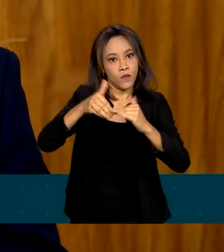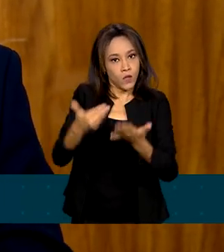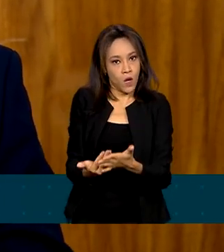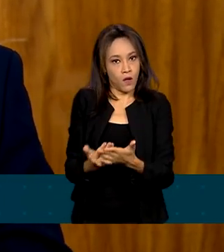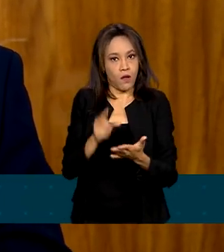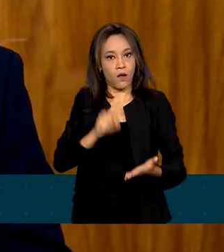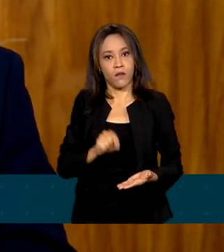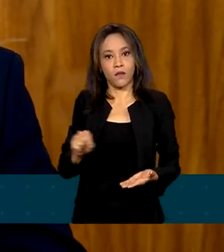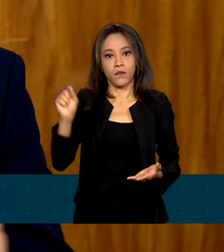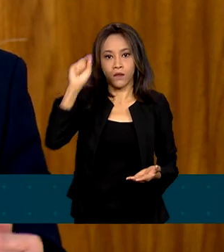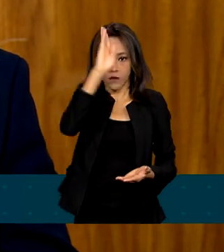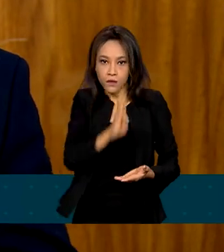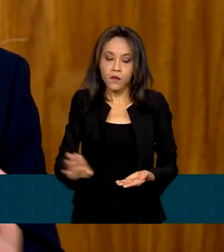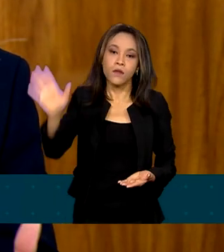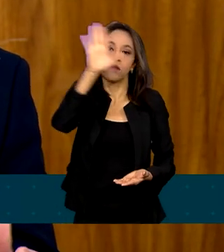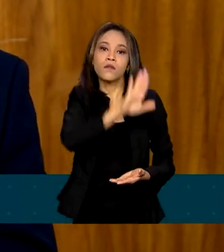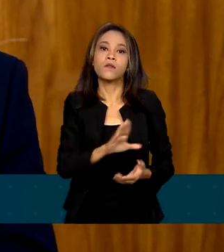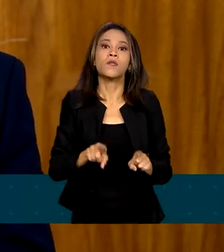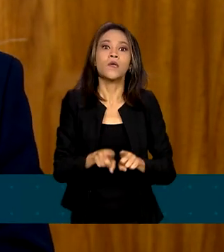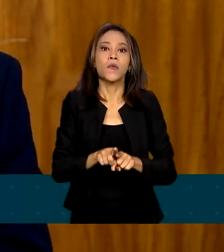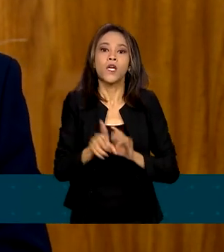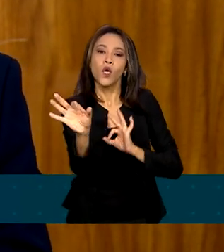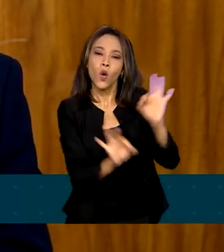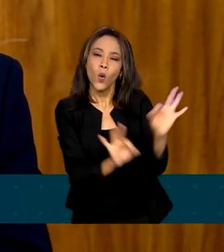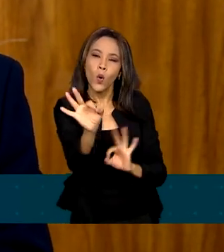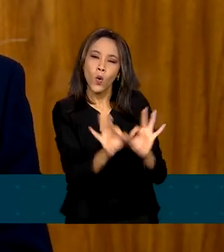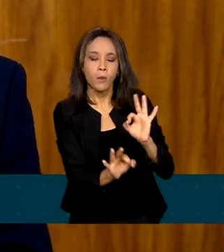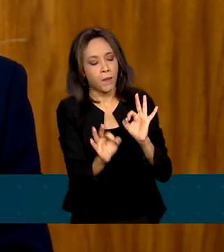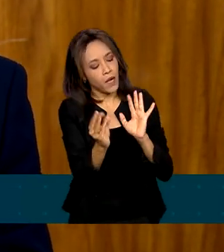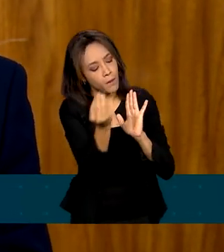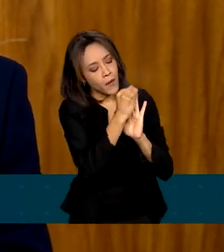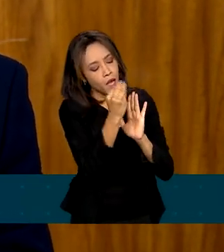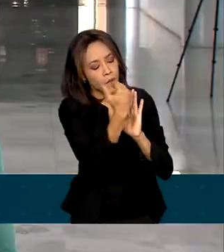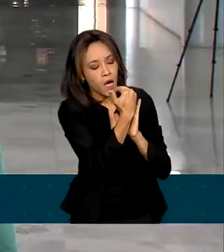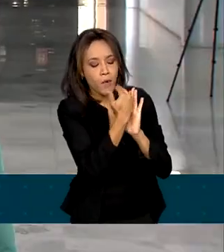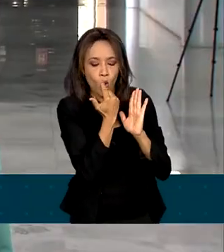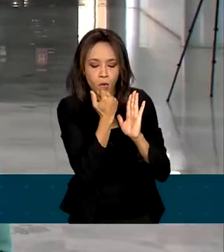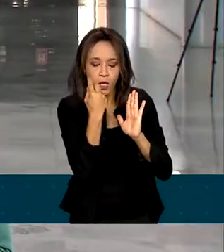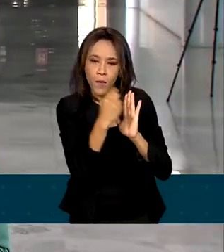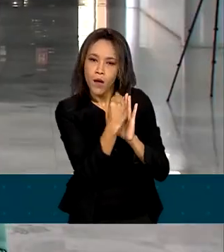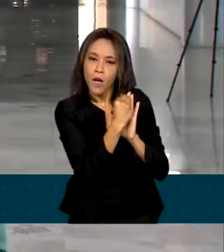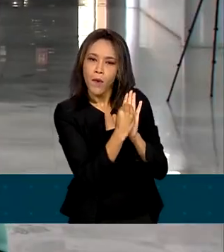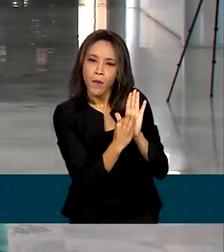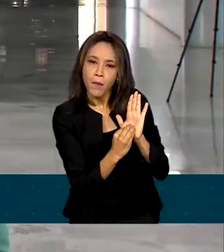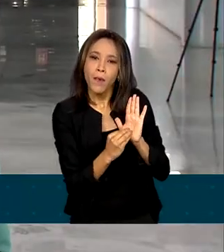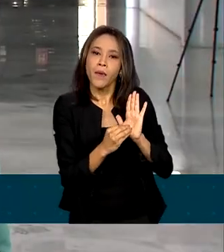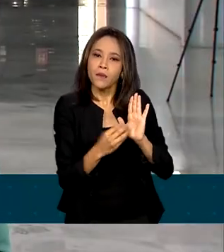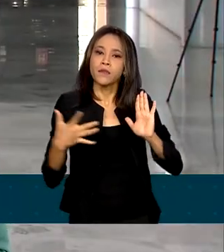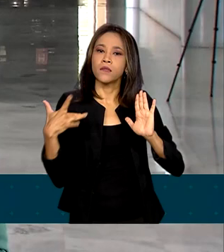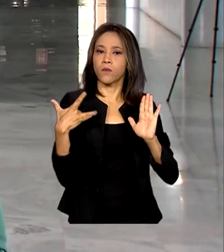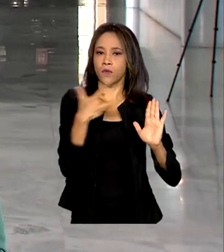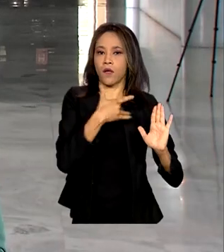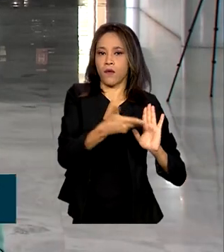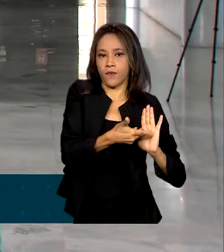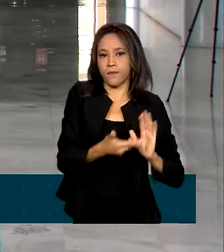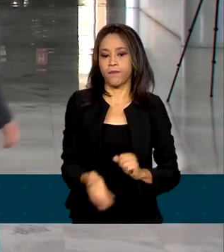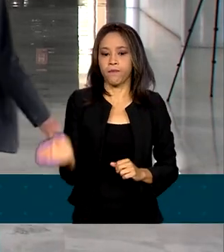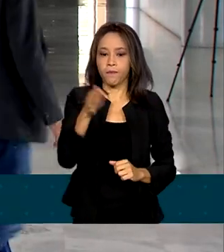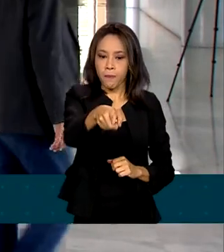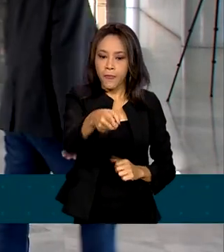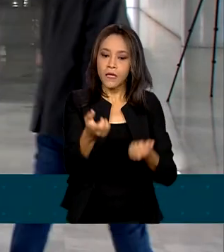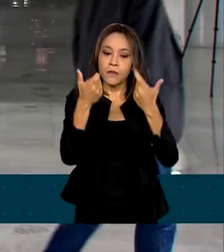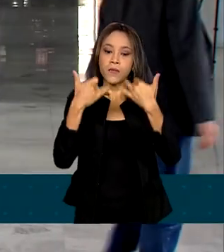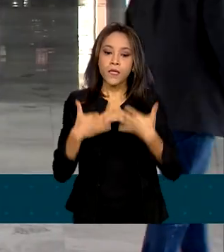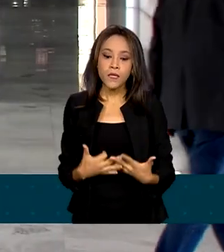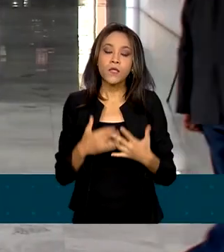Portanto, construir cardápios saudáveis nas escolas. Durante a reunião com prefeitos e ministros,